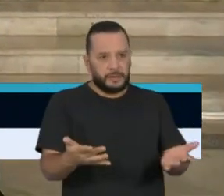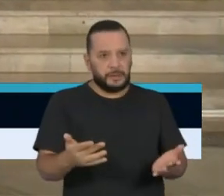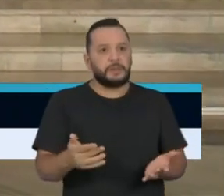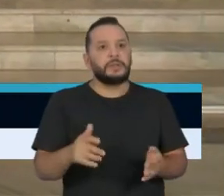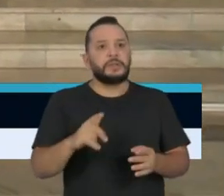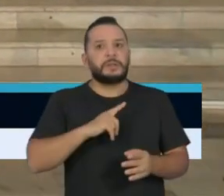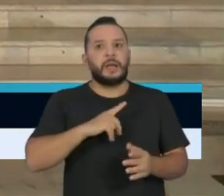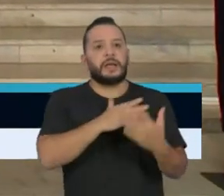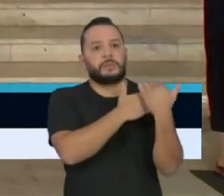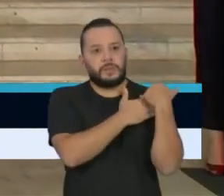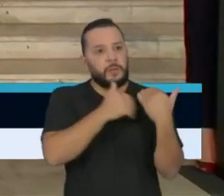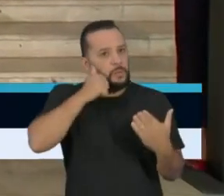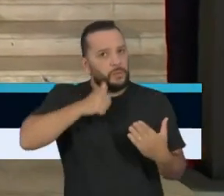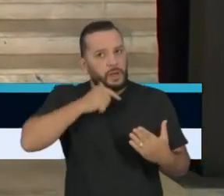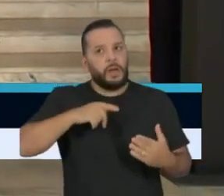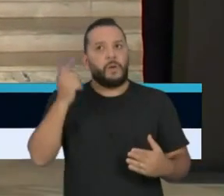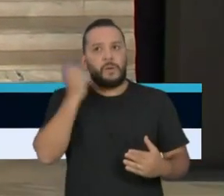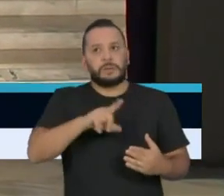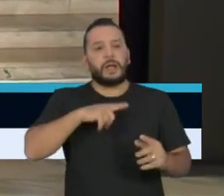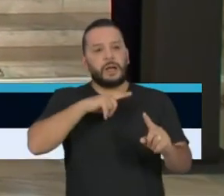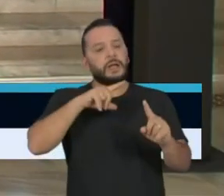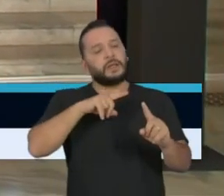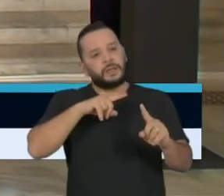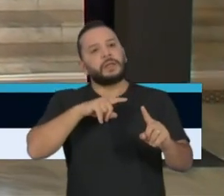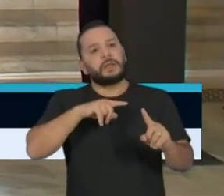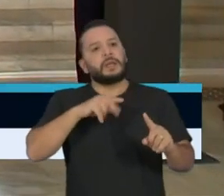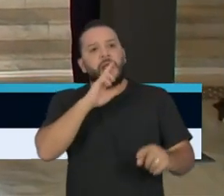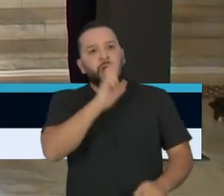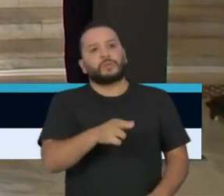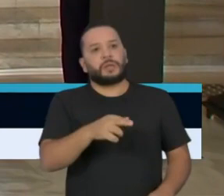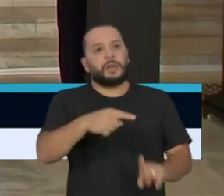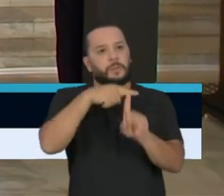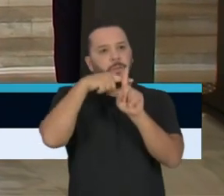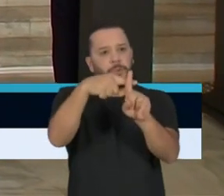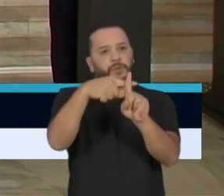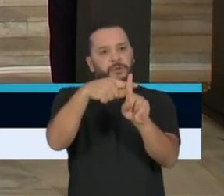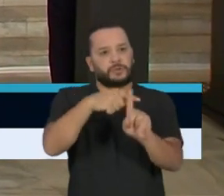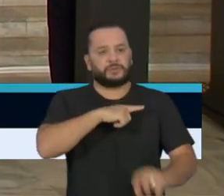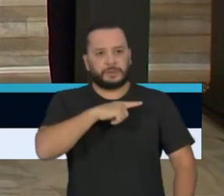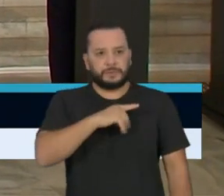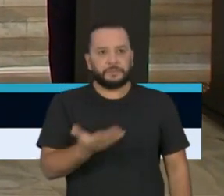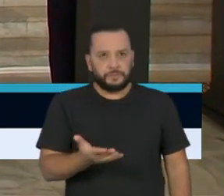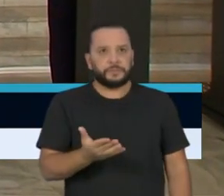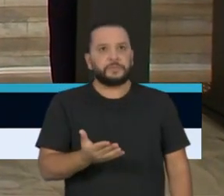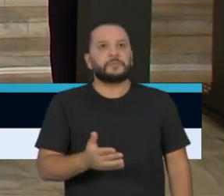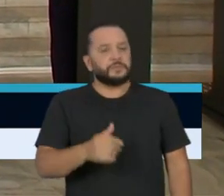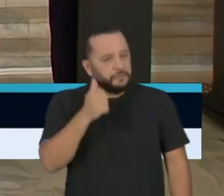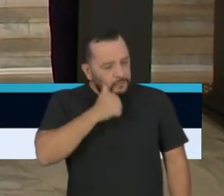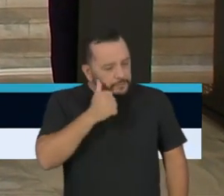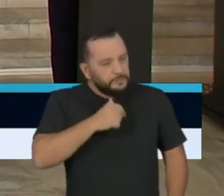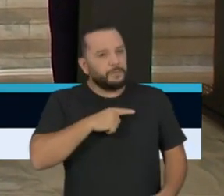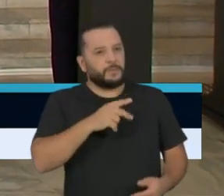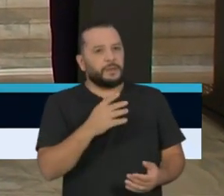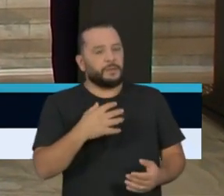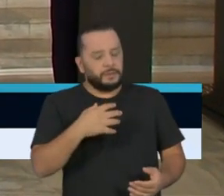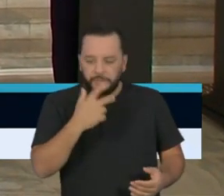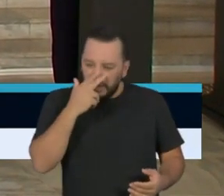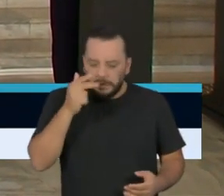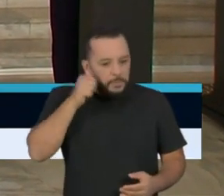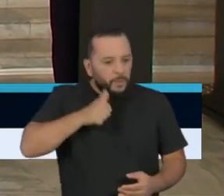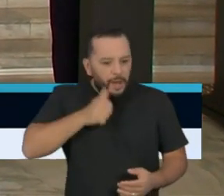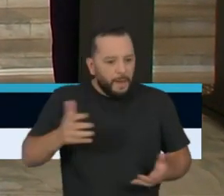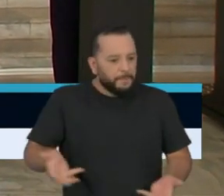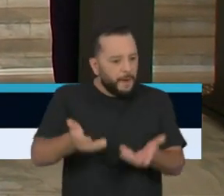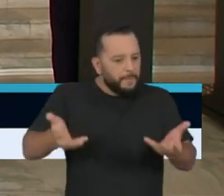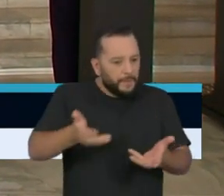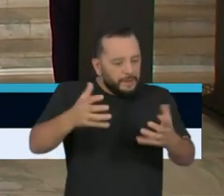mulheres, vem obtendo resultados muito positivos e exemplarmente motivadores. Eu devo muito às